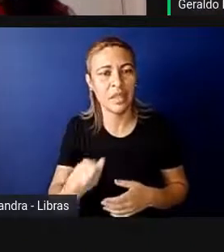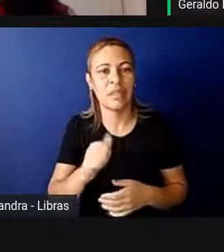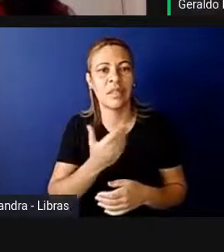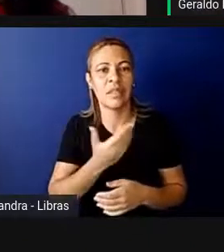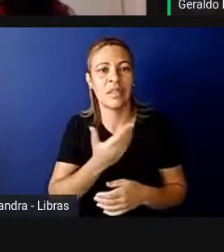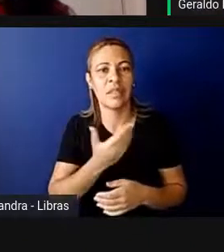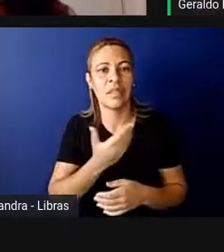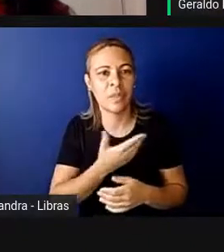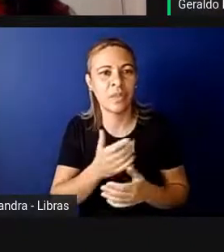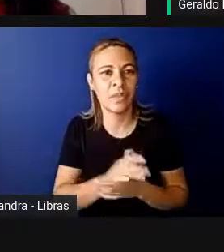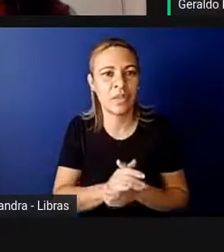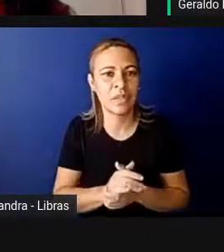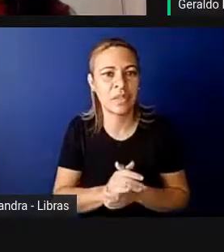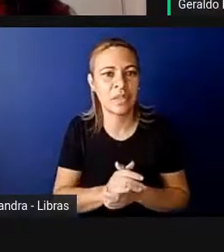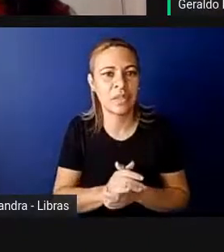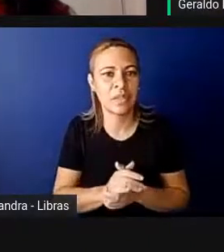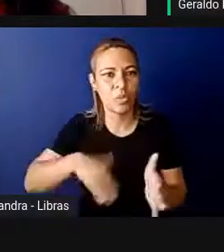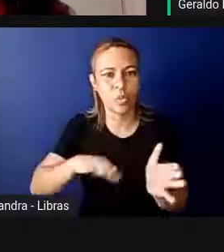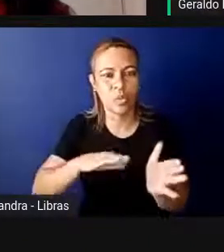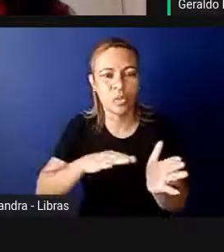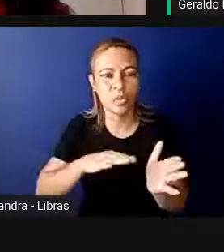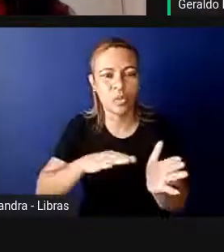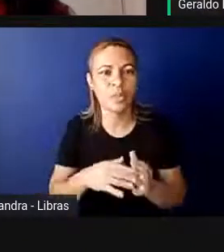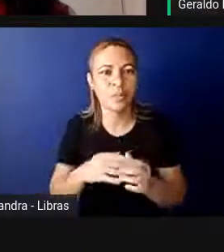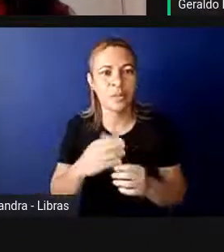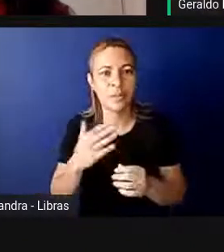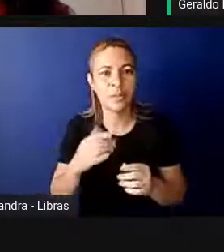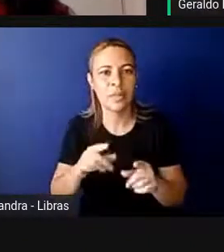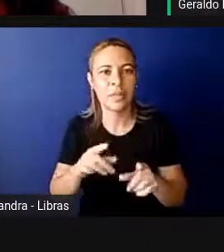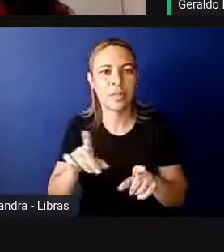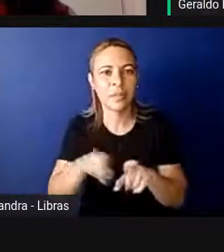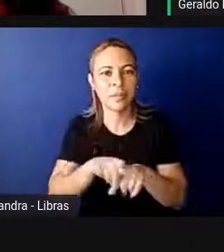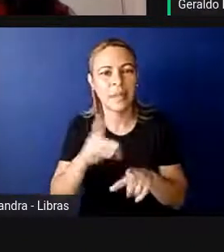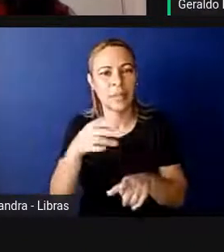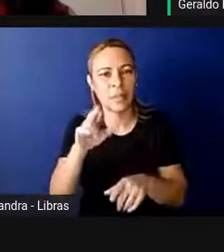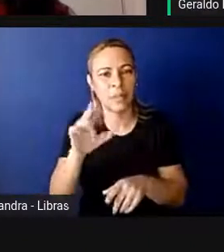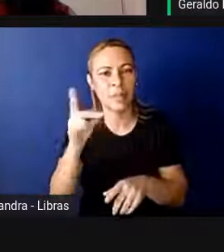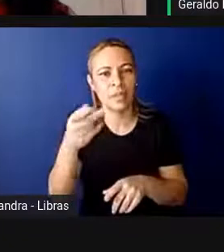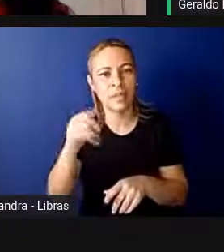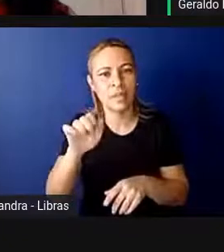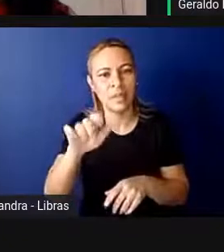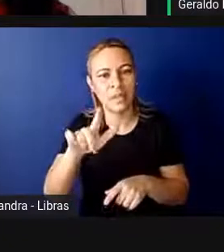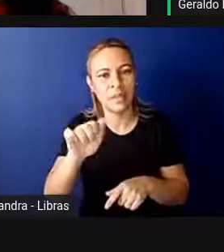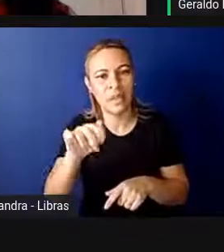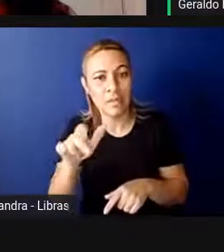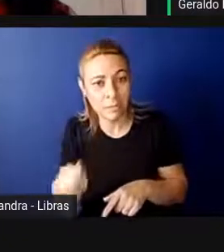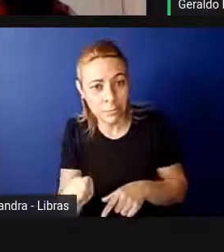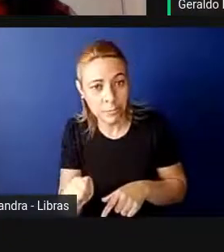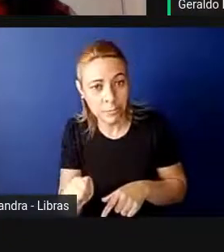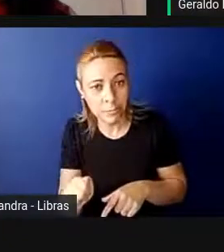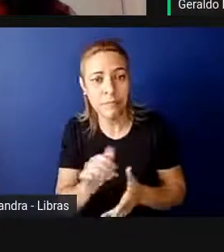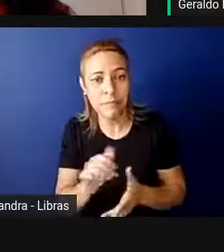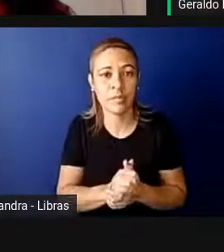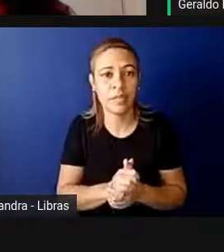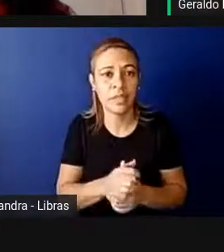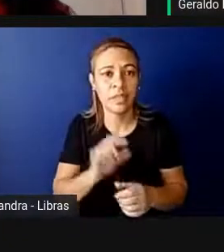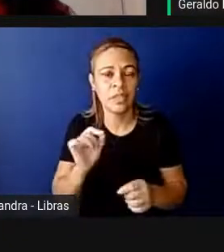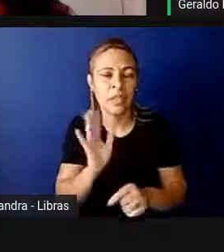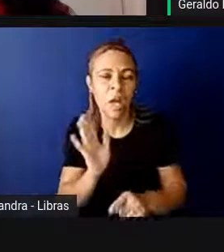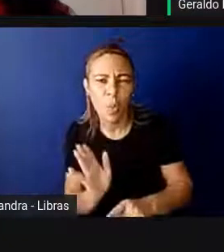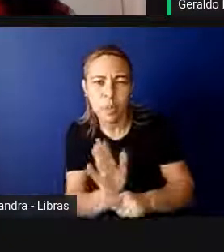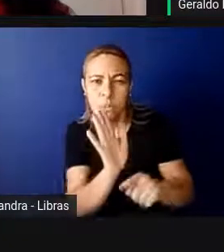Bax, da doutora Melinda e da doutora Daniela, dizendo que a contribuição que vocês